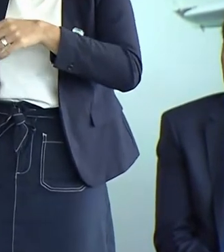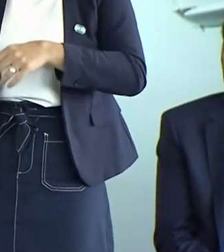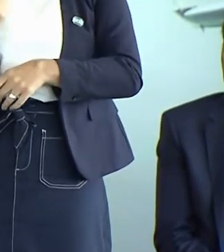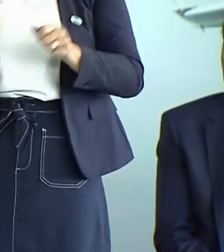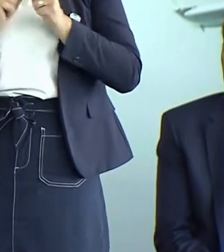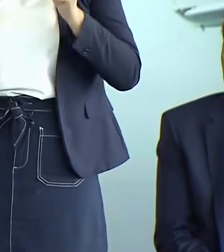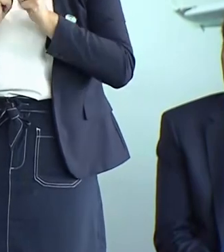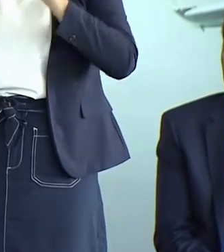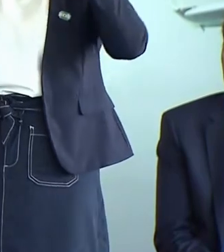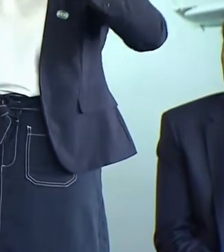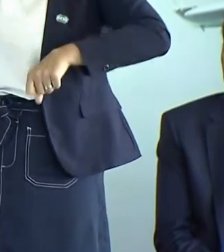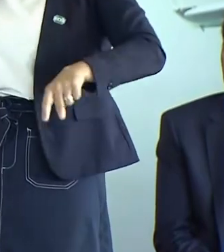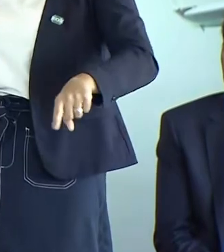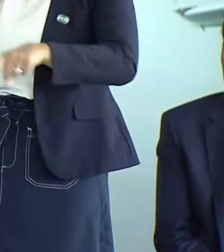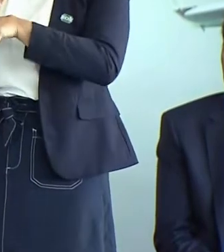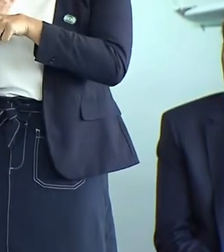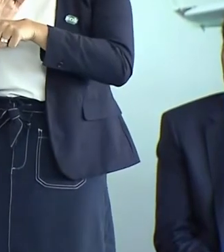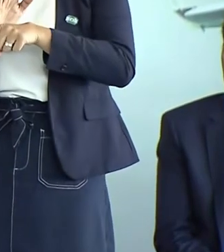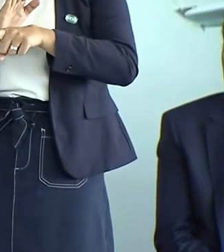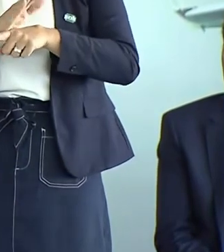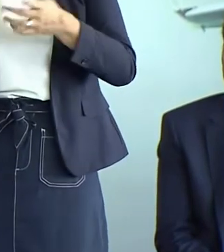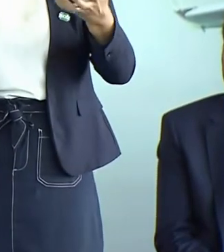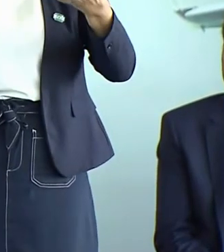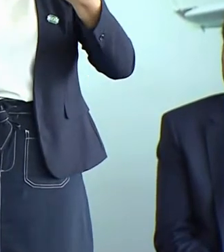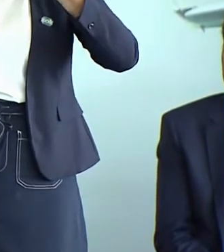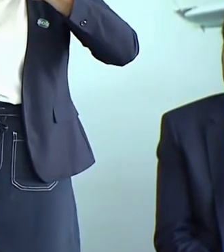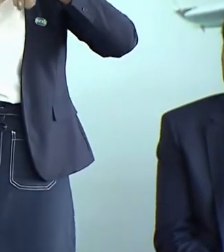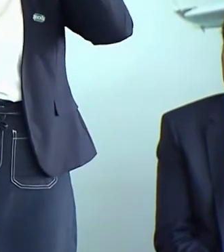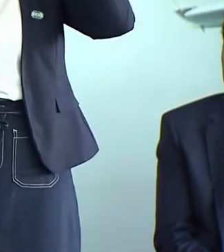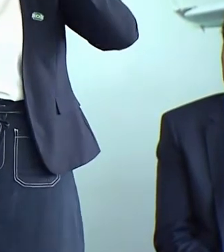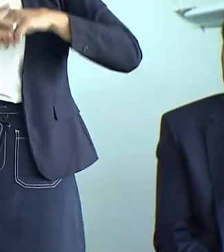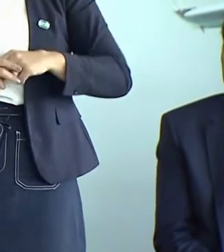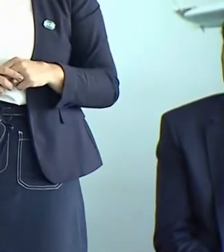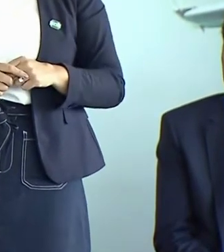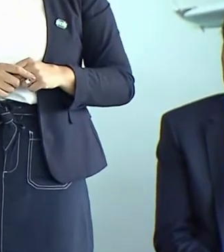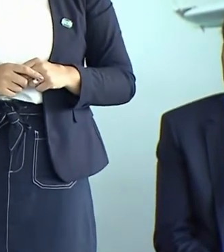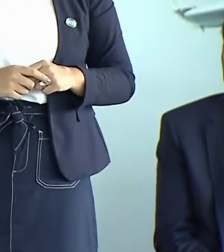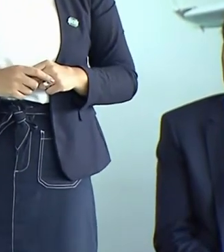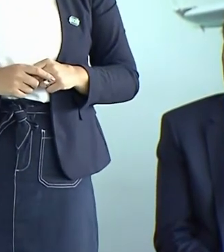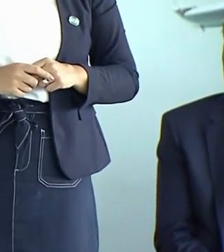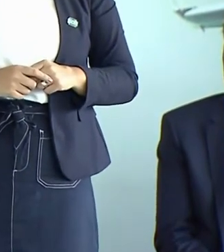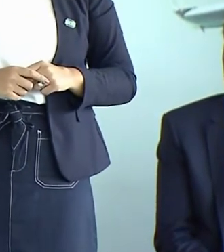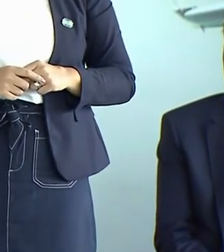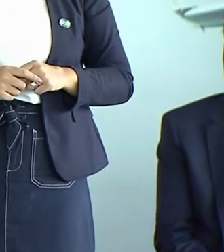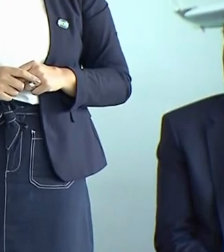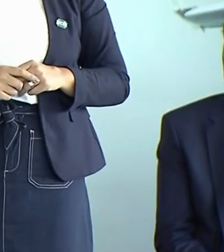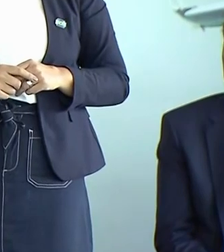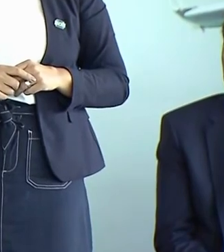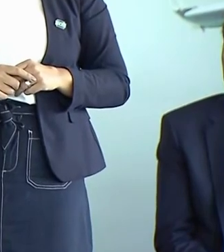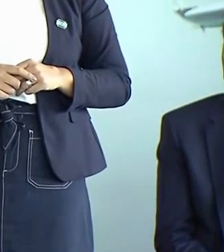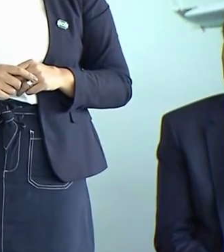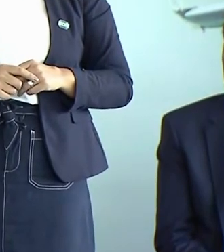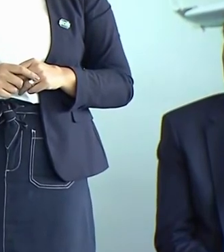nós faremos. E o grande sucesso. Determinei aos meus ministros.